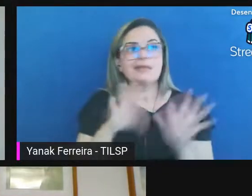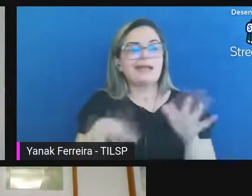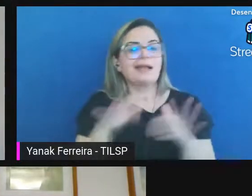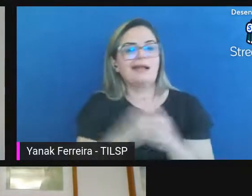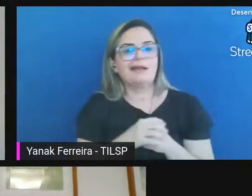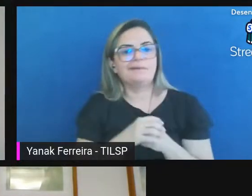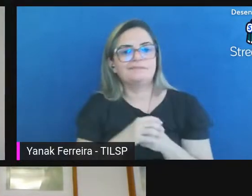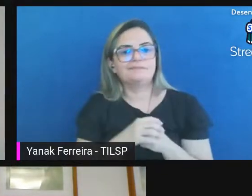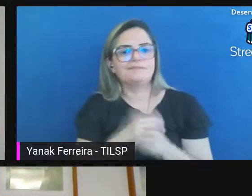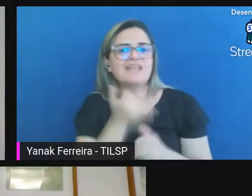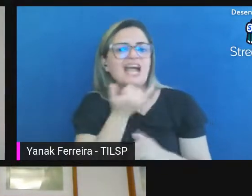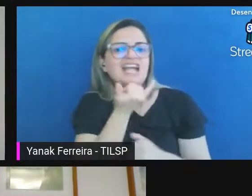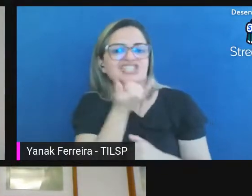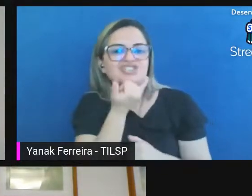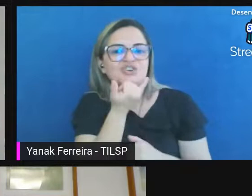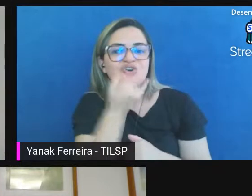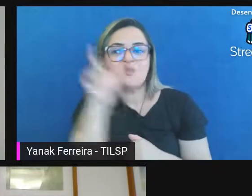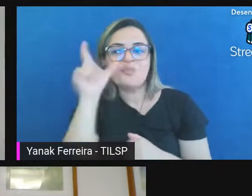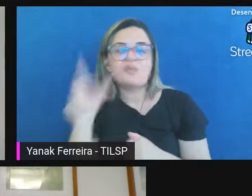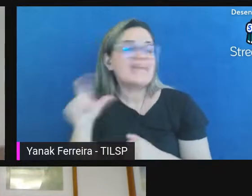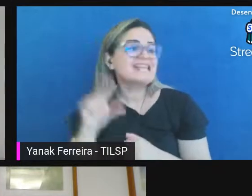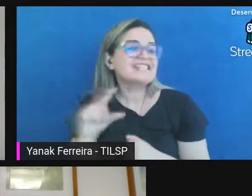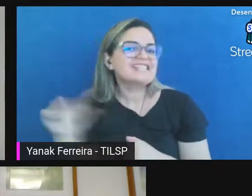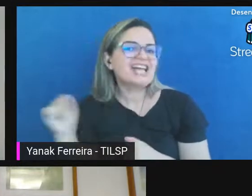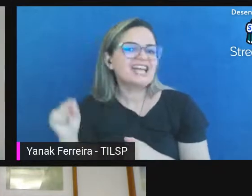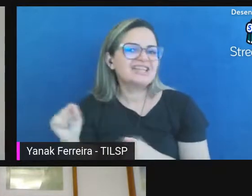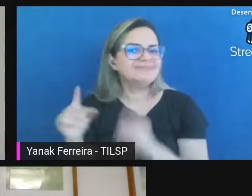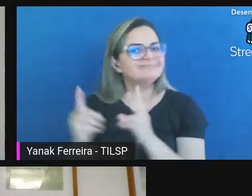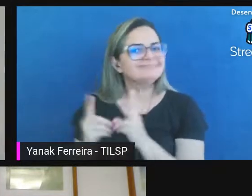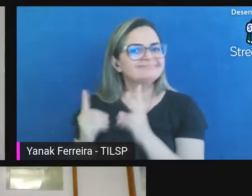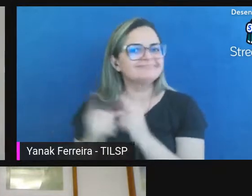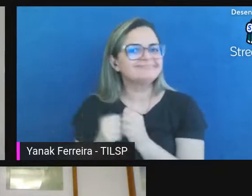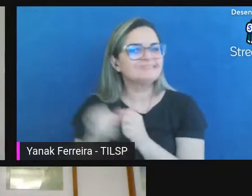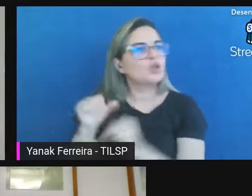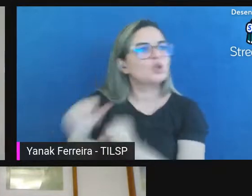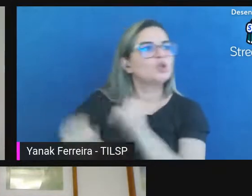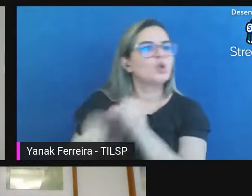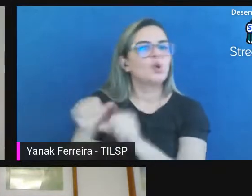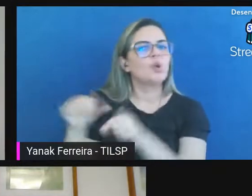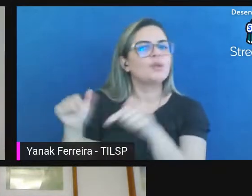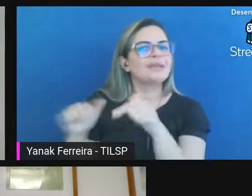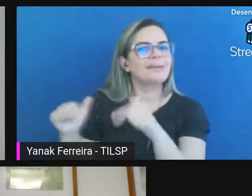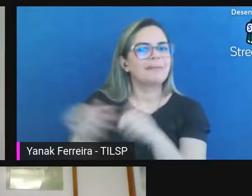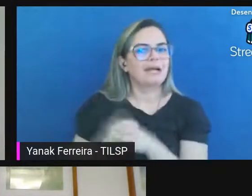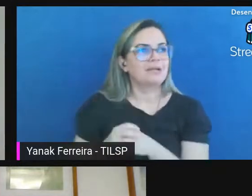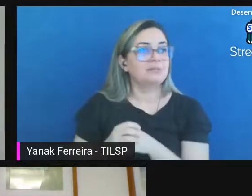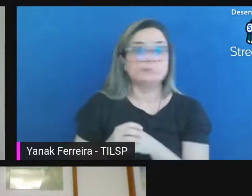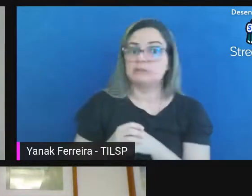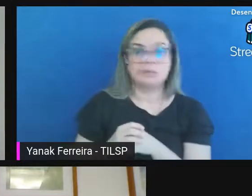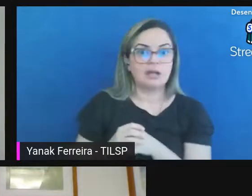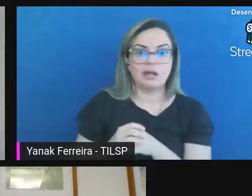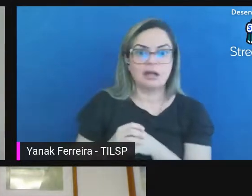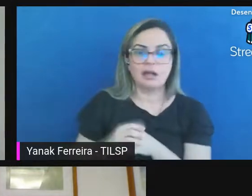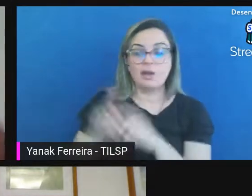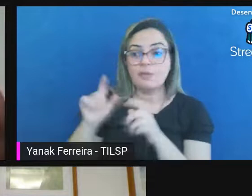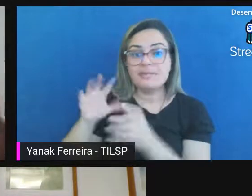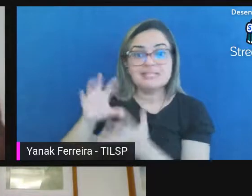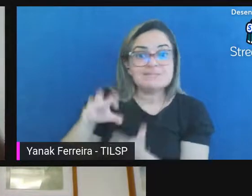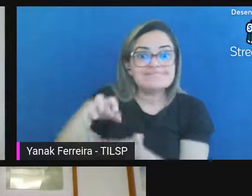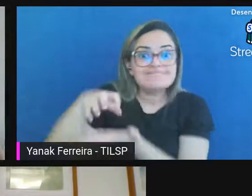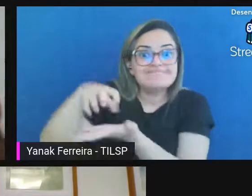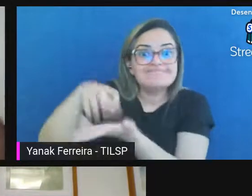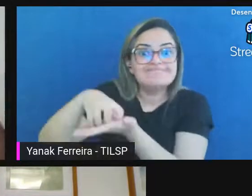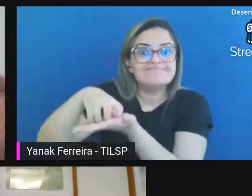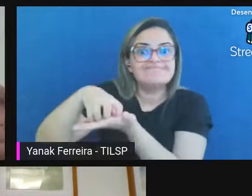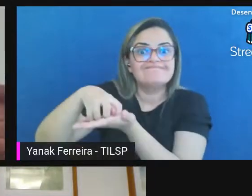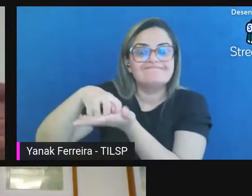estagiário saiu da UFRN e foi para outra universidade não tem que ser um servidor com nomeação com seu